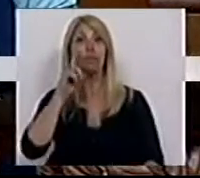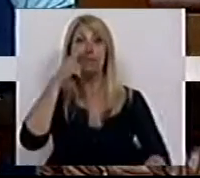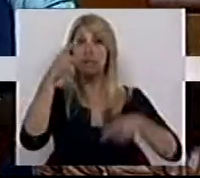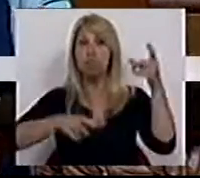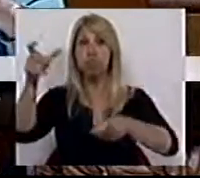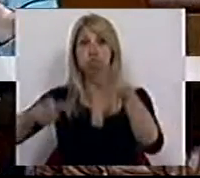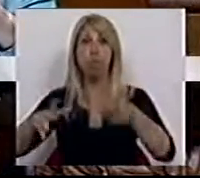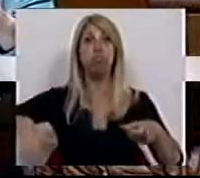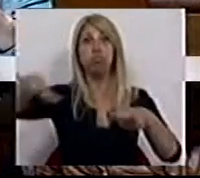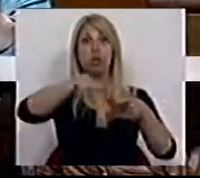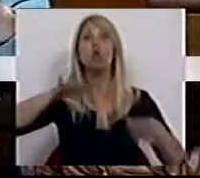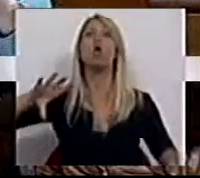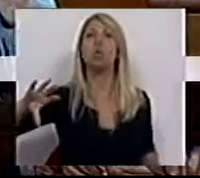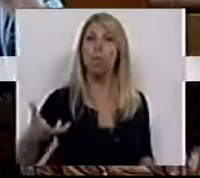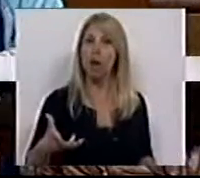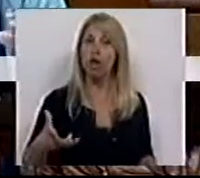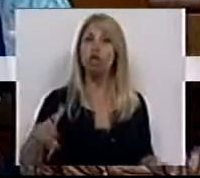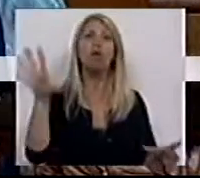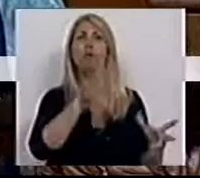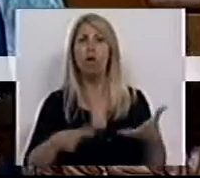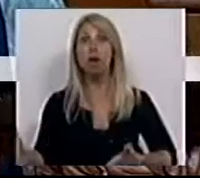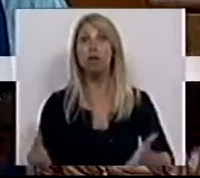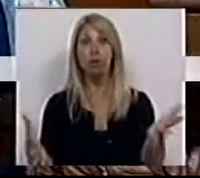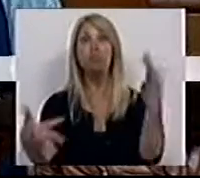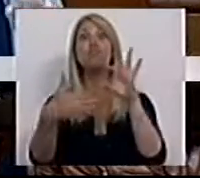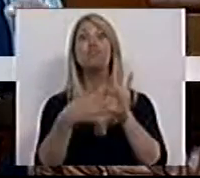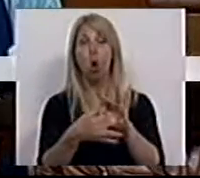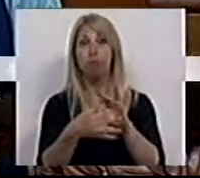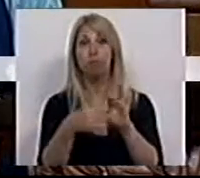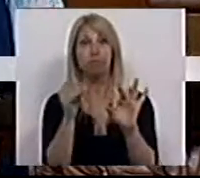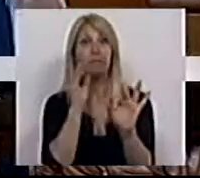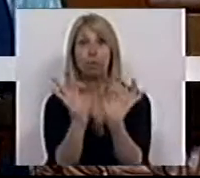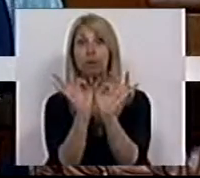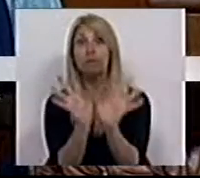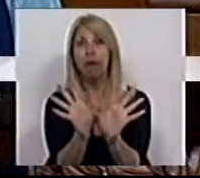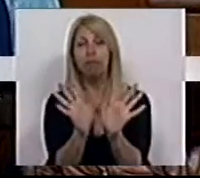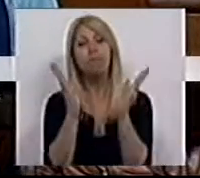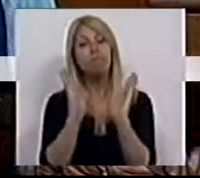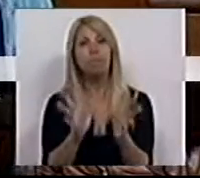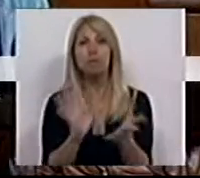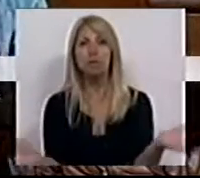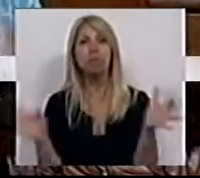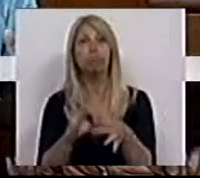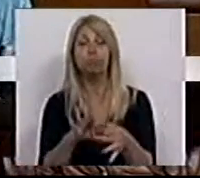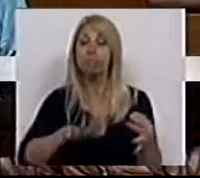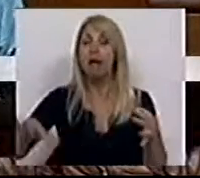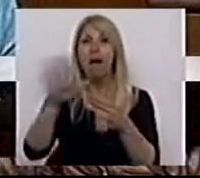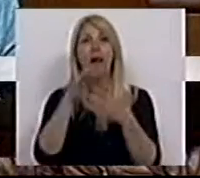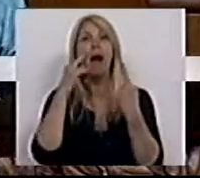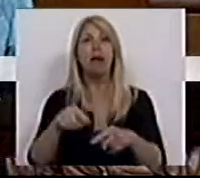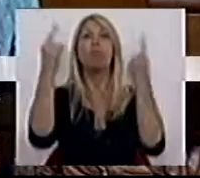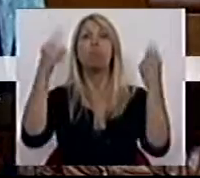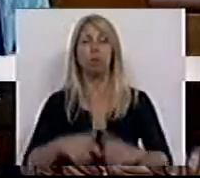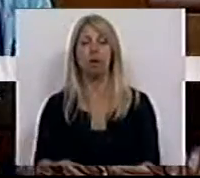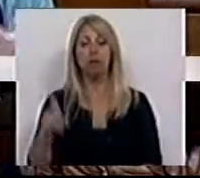e o país. Meios estratégicos desta natureza têm que estar na esfera pública. Senhoras e